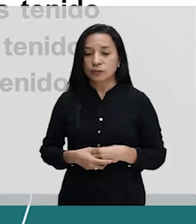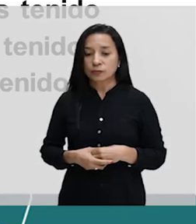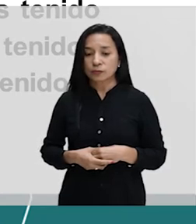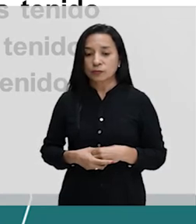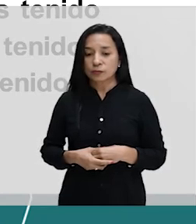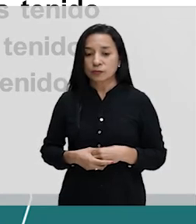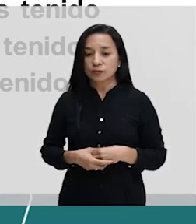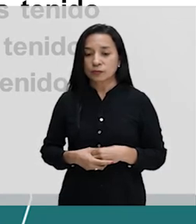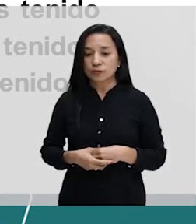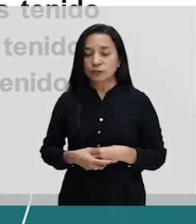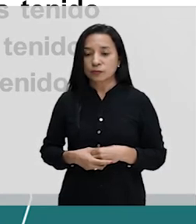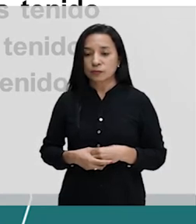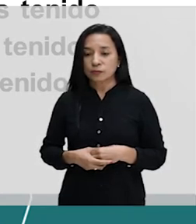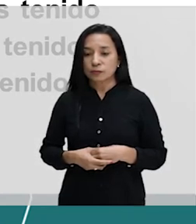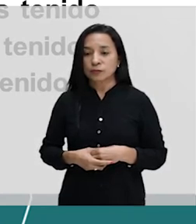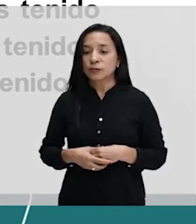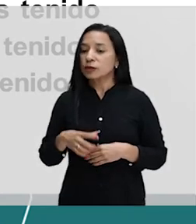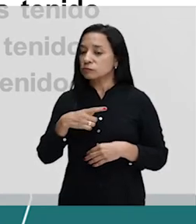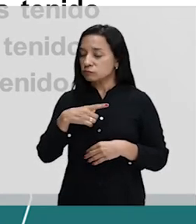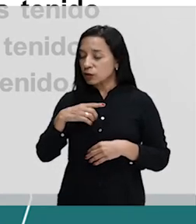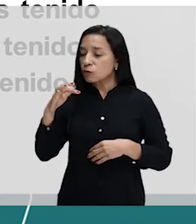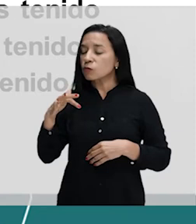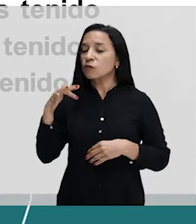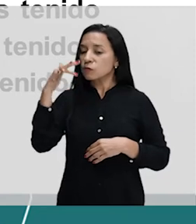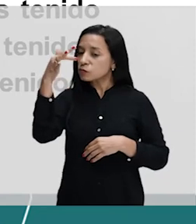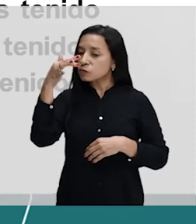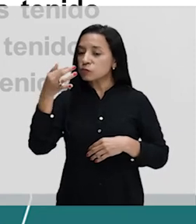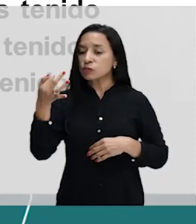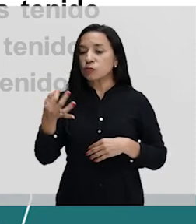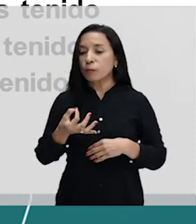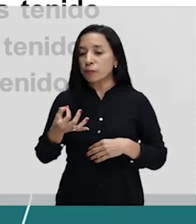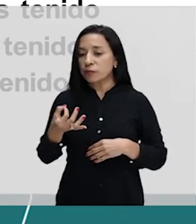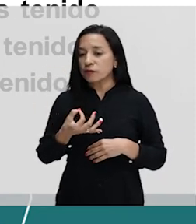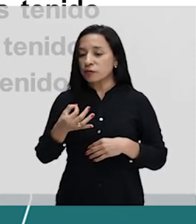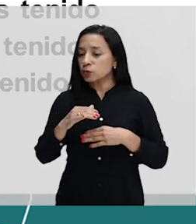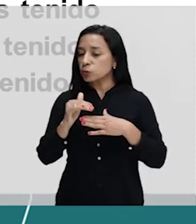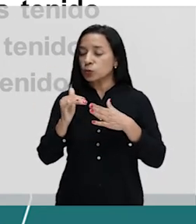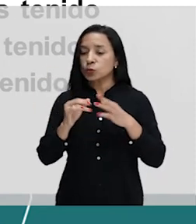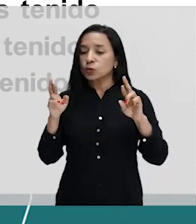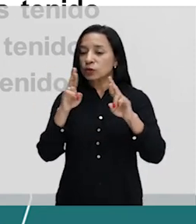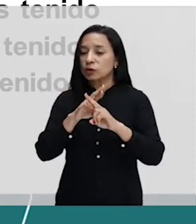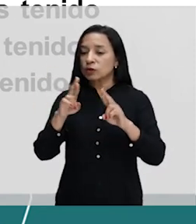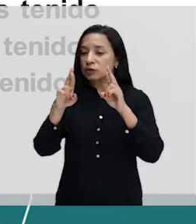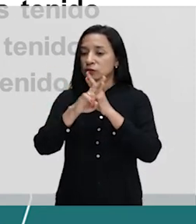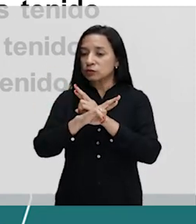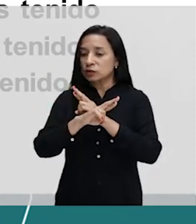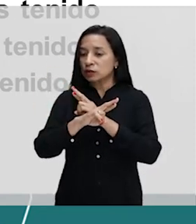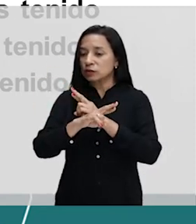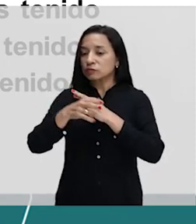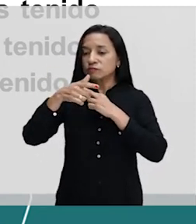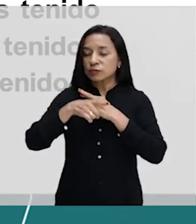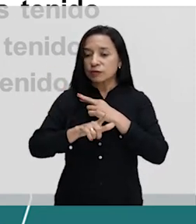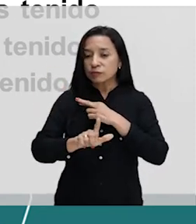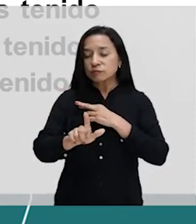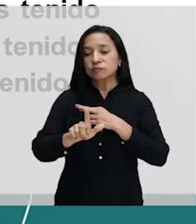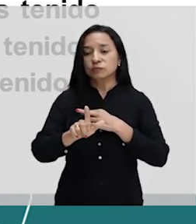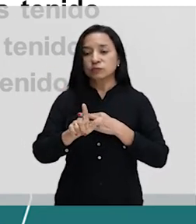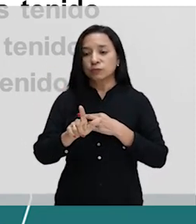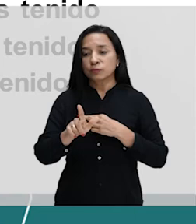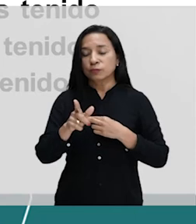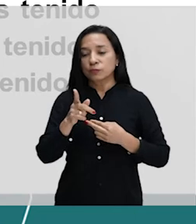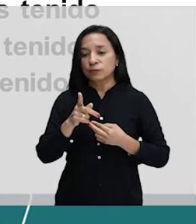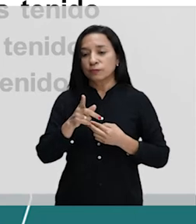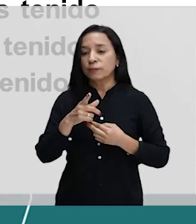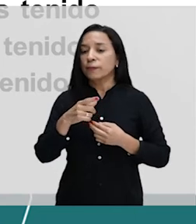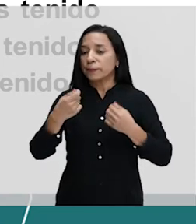tenho um futuro perfeito tudo que é relacionado ao perfeito vou repetir para vocês tem